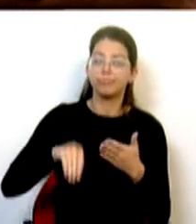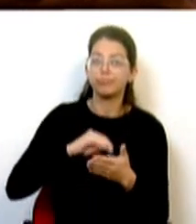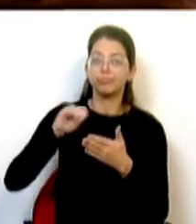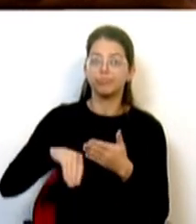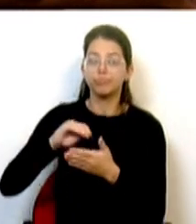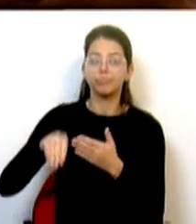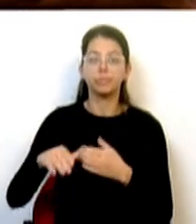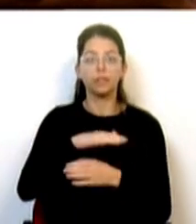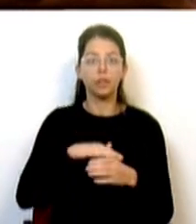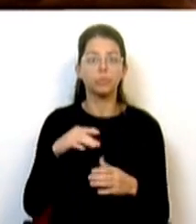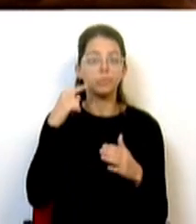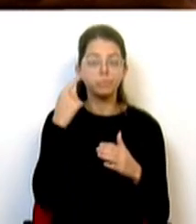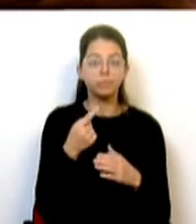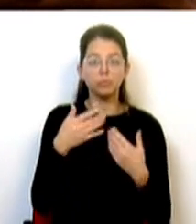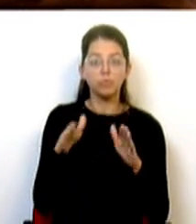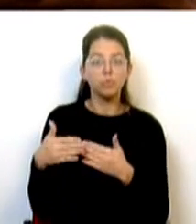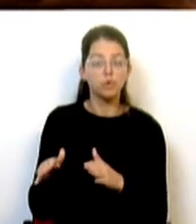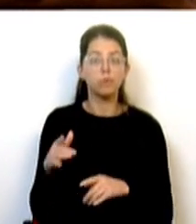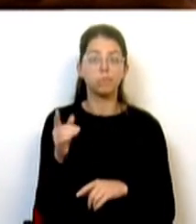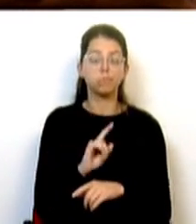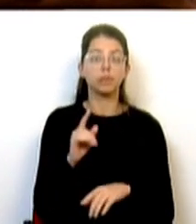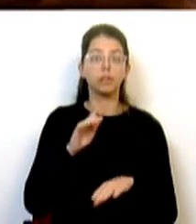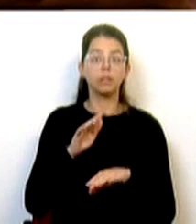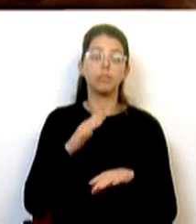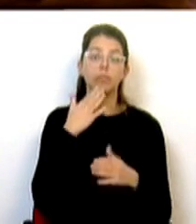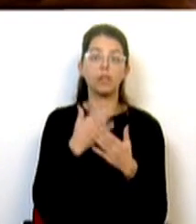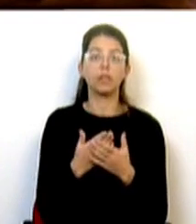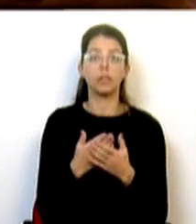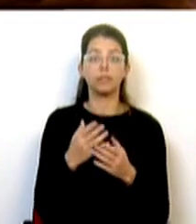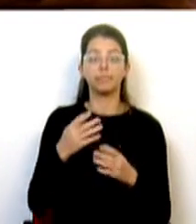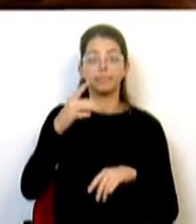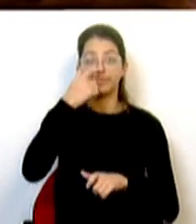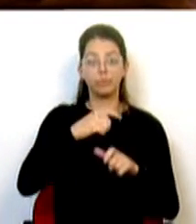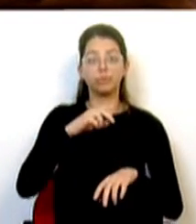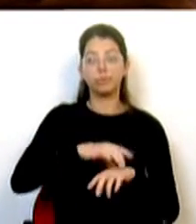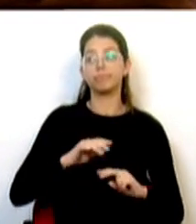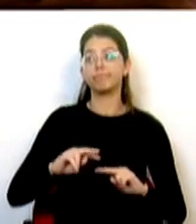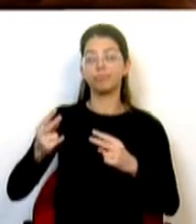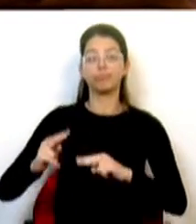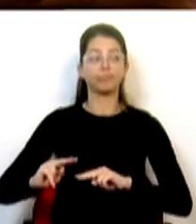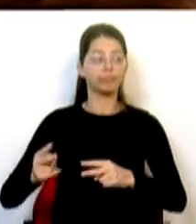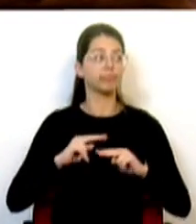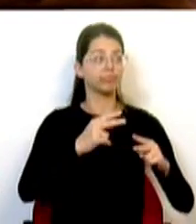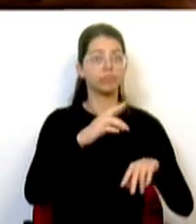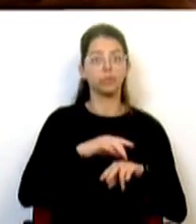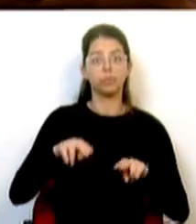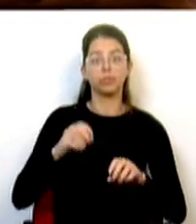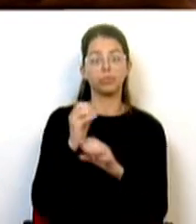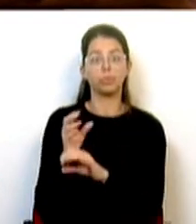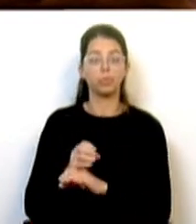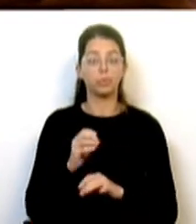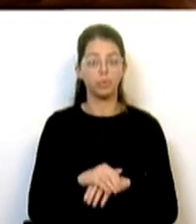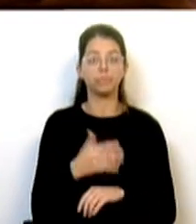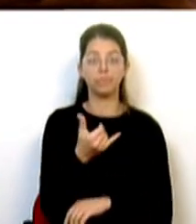especialidades de entrenamento, cuja falta provoca a diária transferência de utentes para outros hospitais. Pelo que, se já em